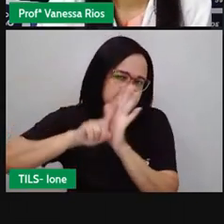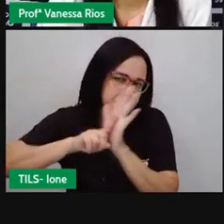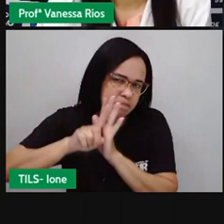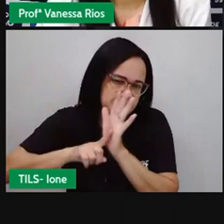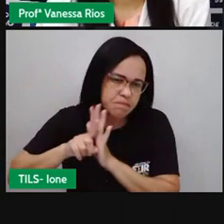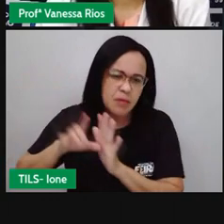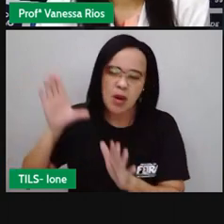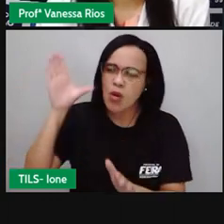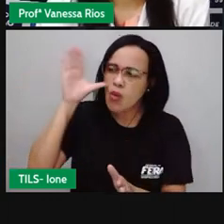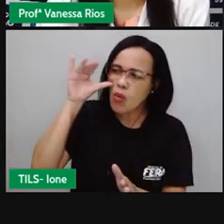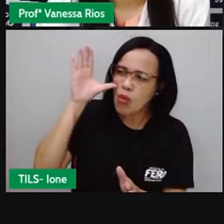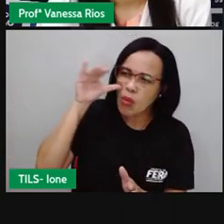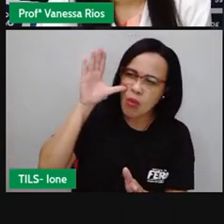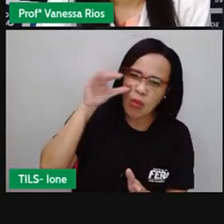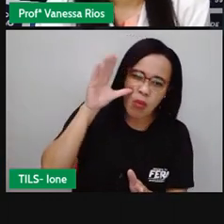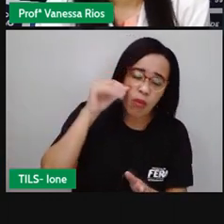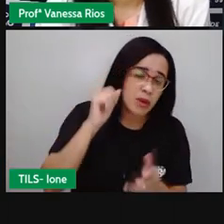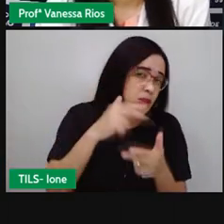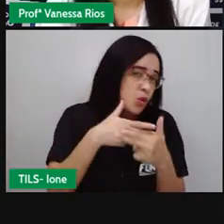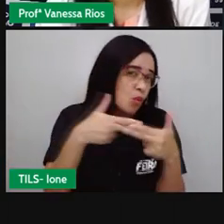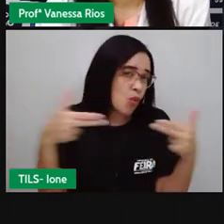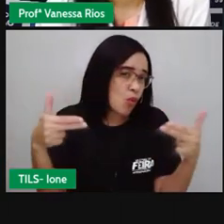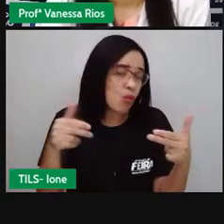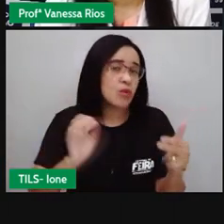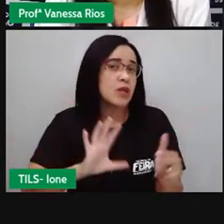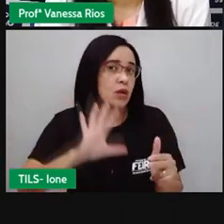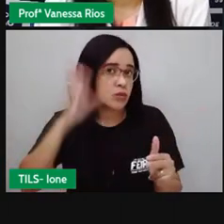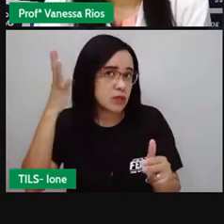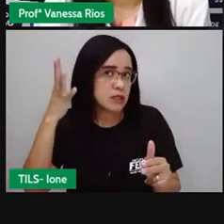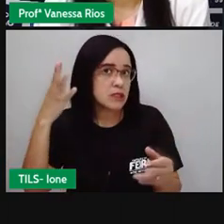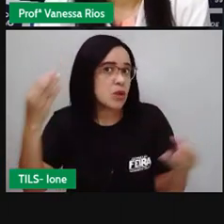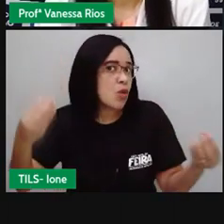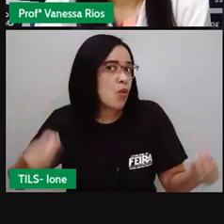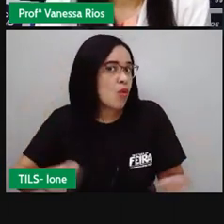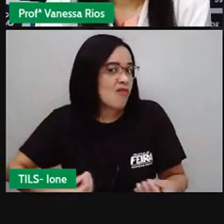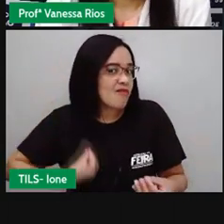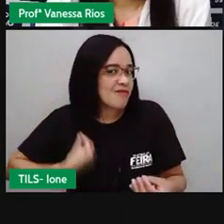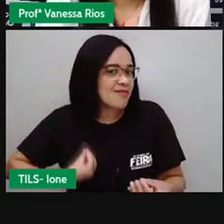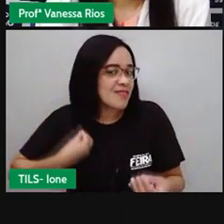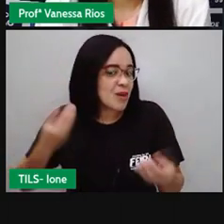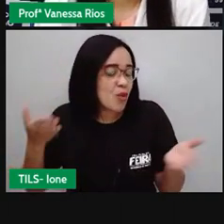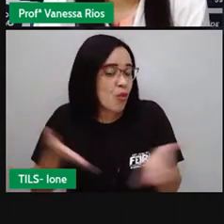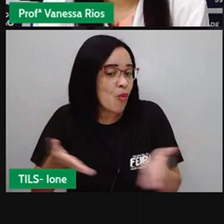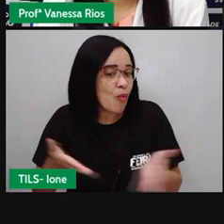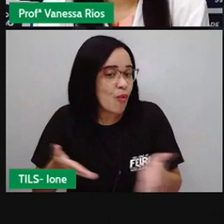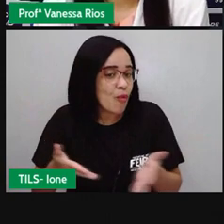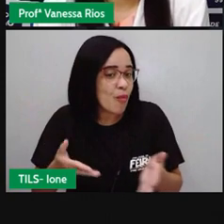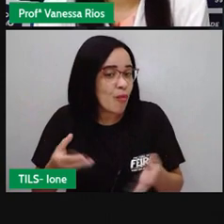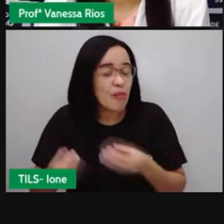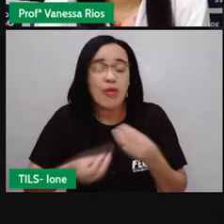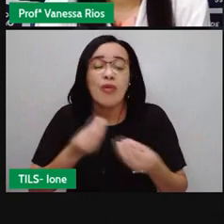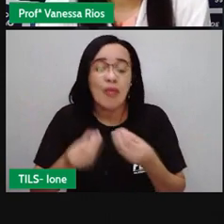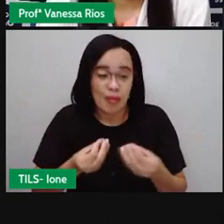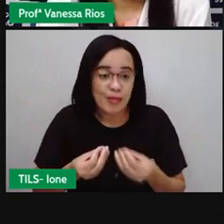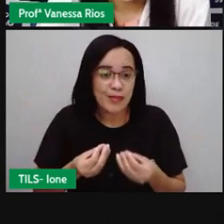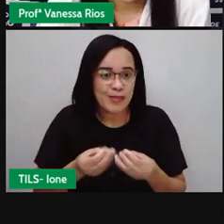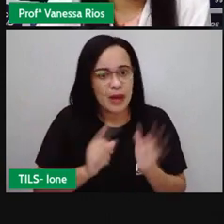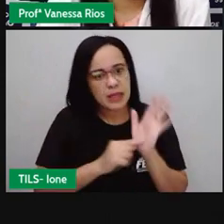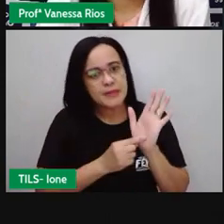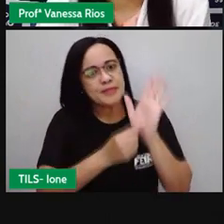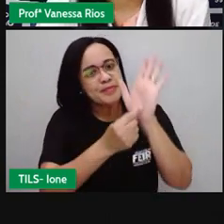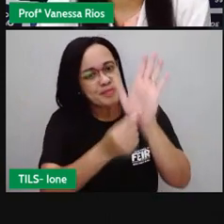sobre a situação do cotidiano então aí é importante né expor aí o olhar